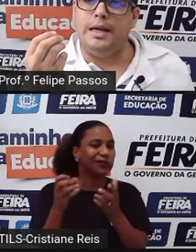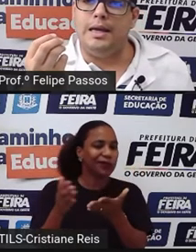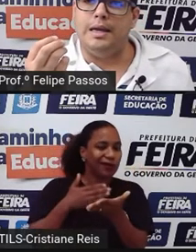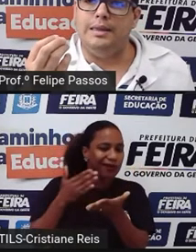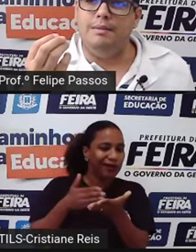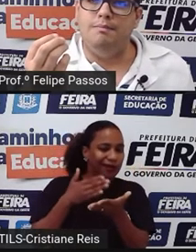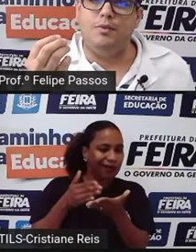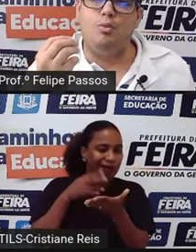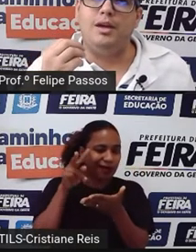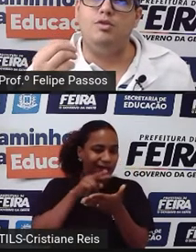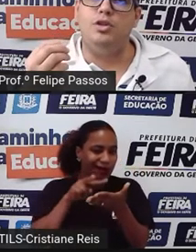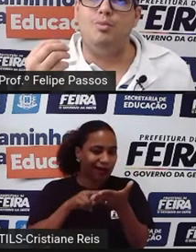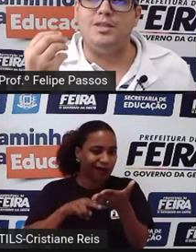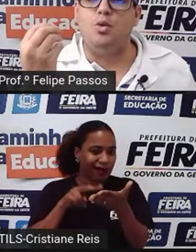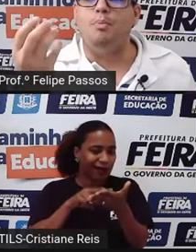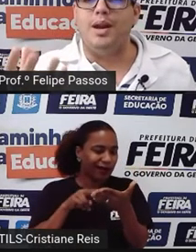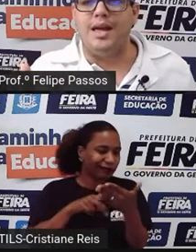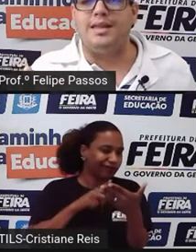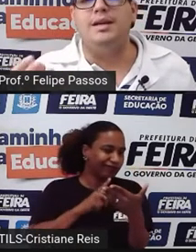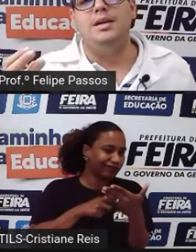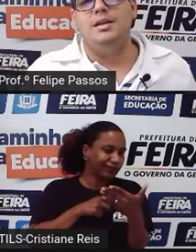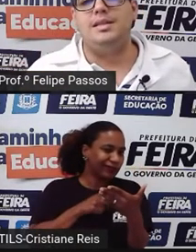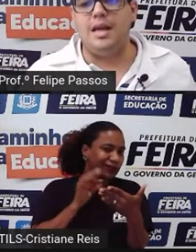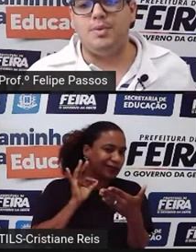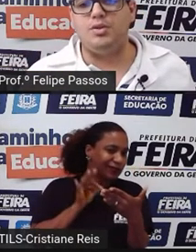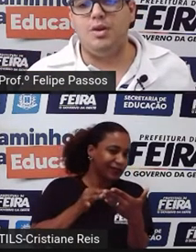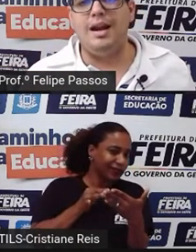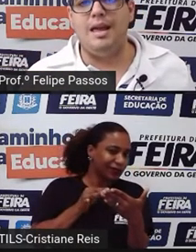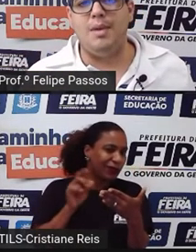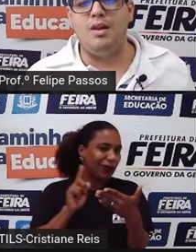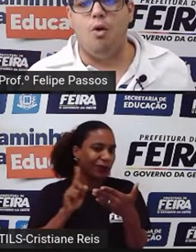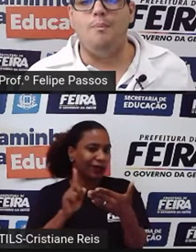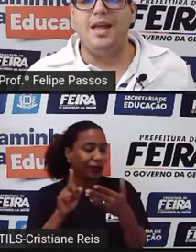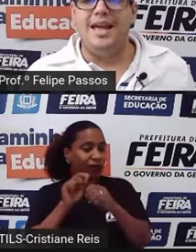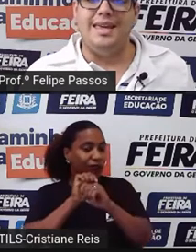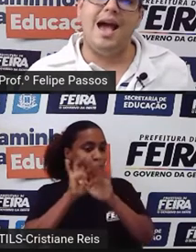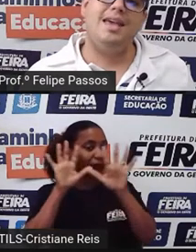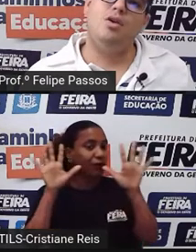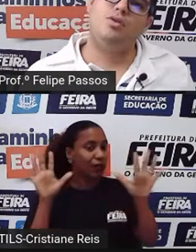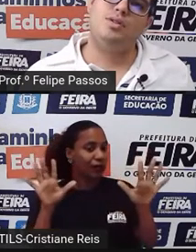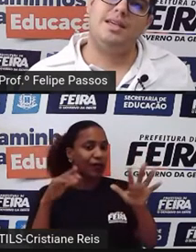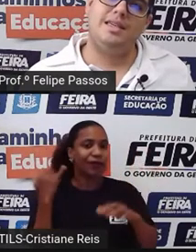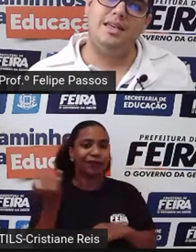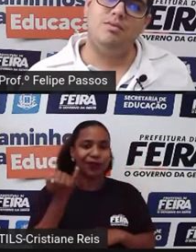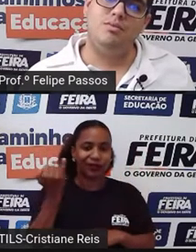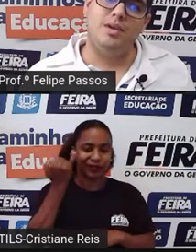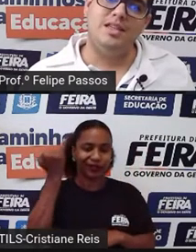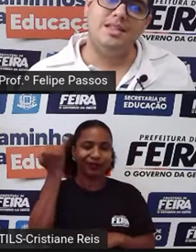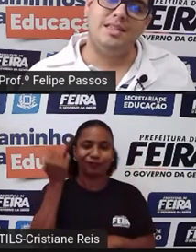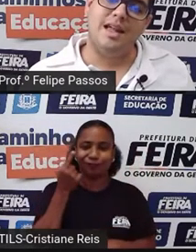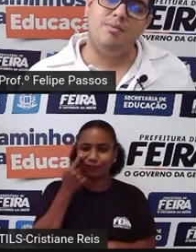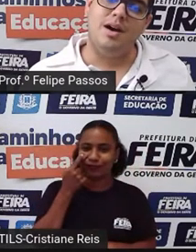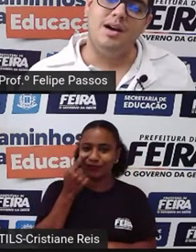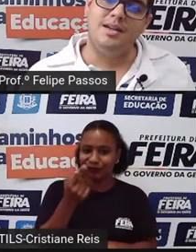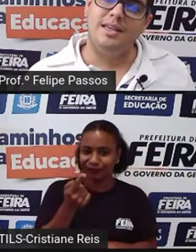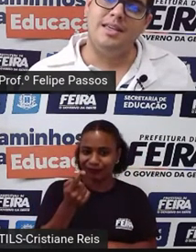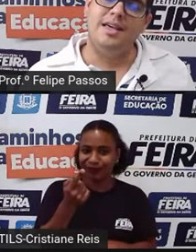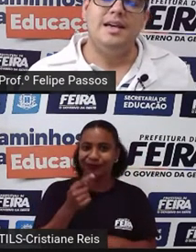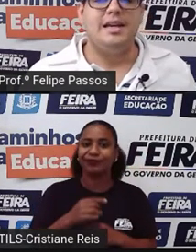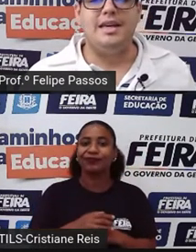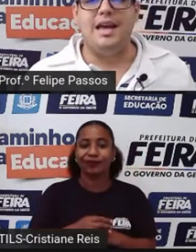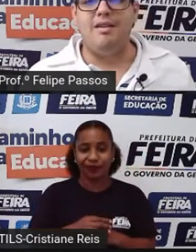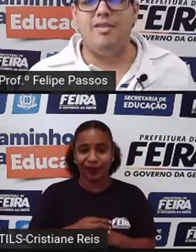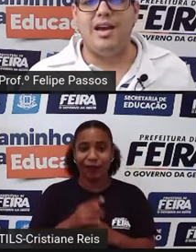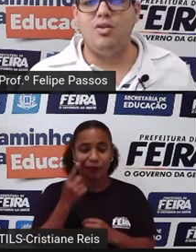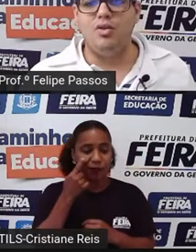como é que eu digo, mais completa se a pessoa lê melhor. E aí, eu trouxe aqui um índice, né? Um ranking